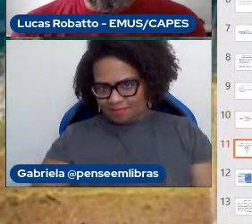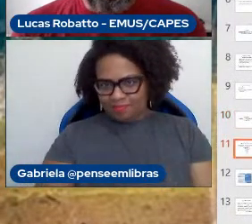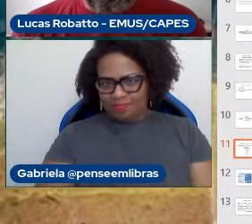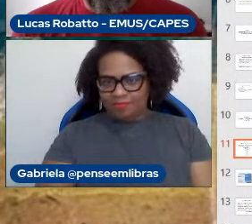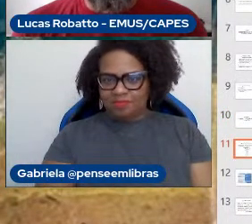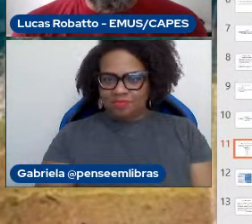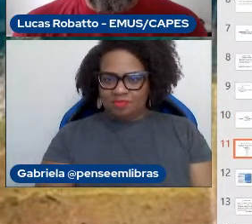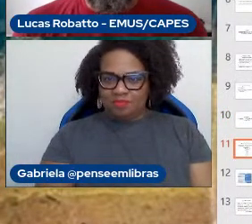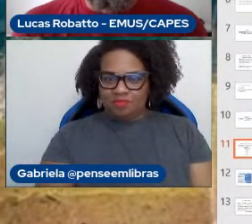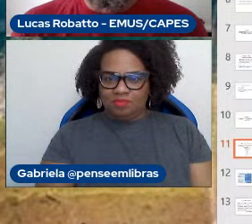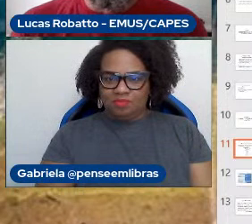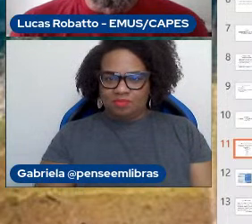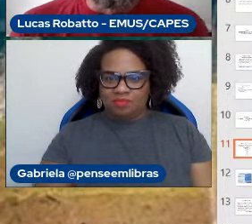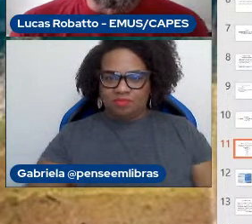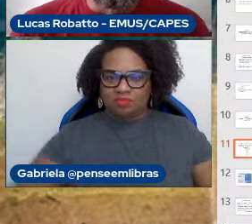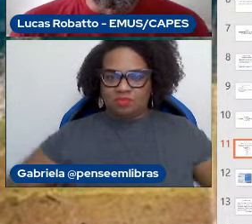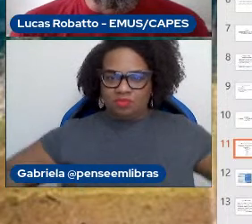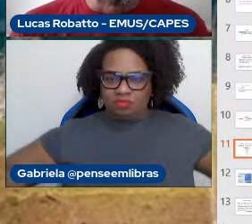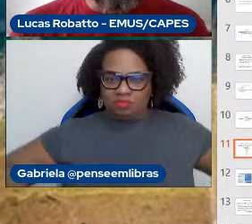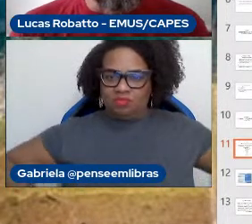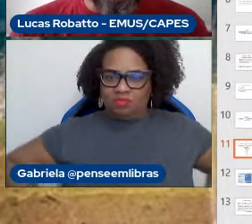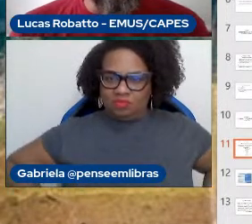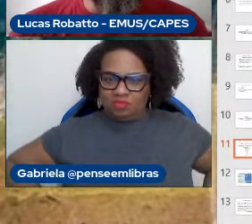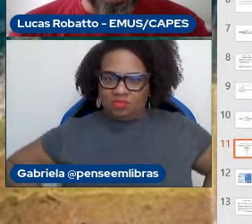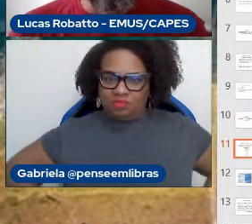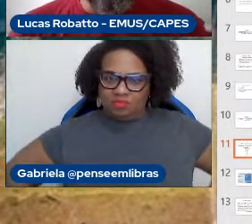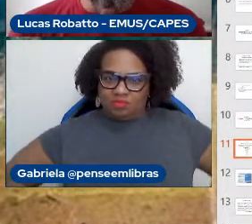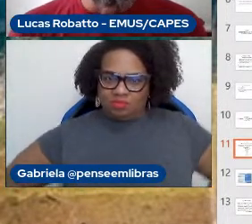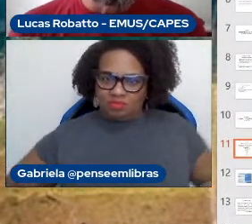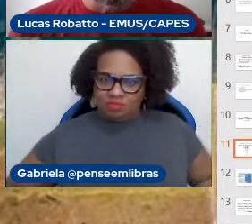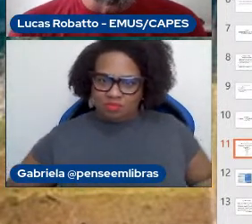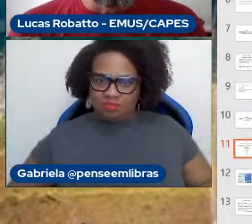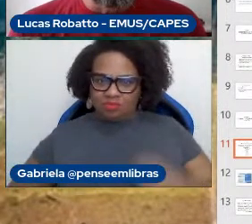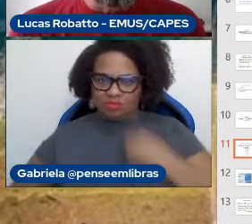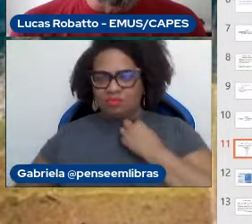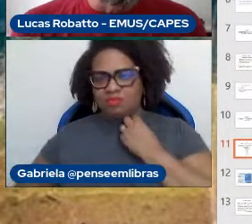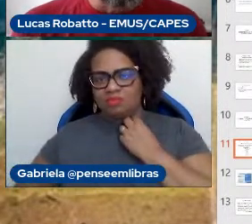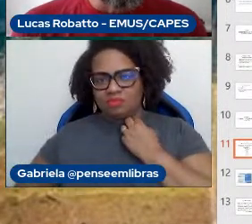existe já há algum tempo um termo cunhado pelo